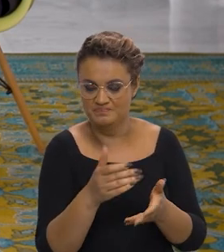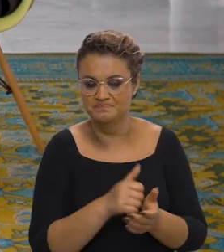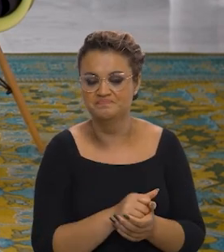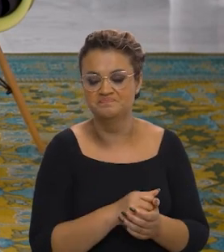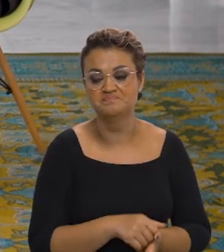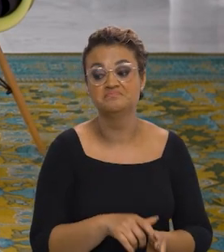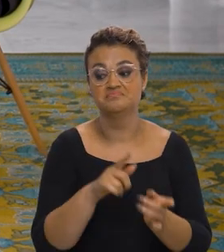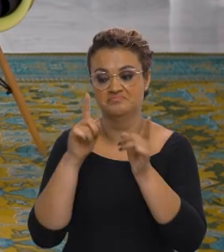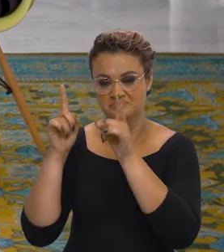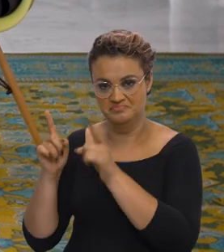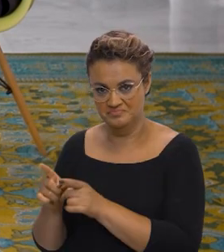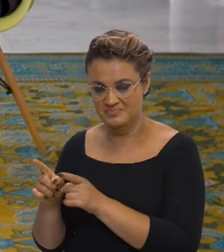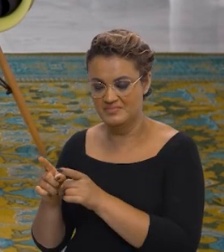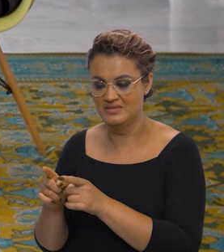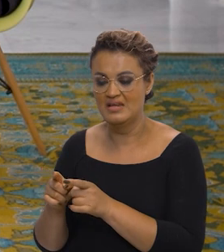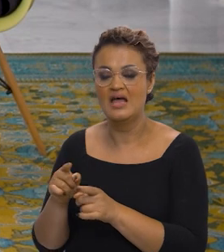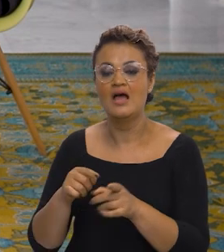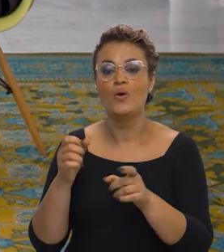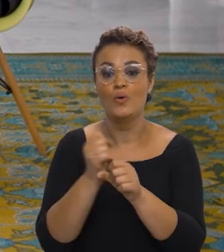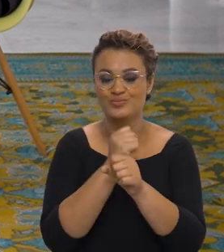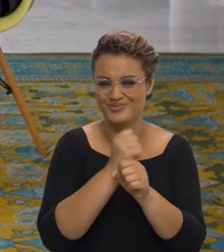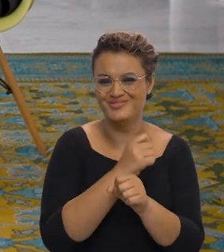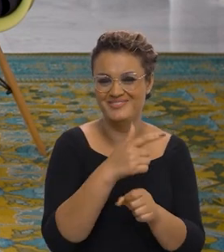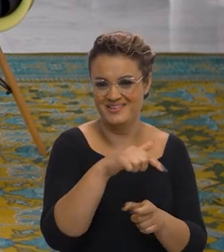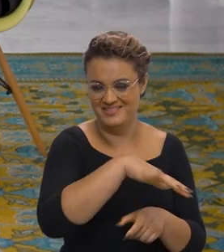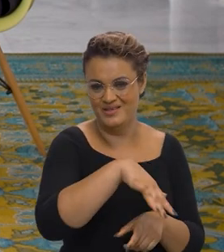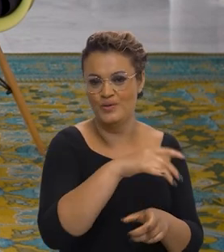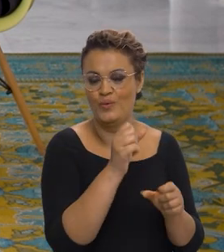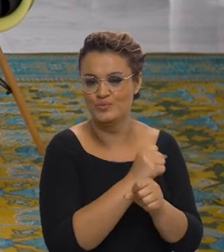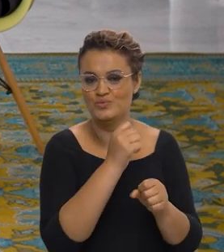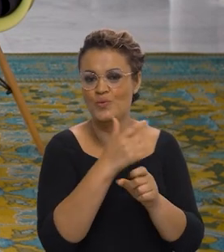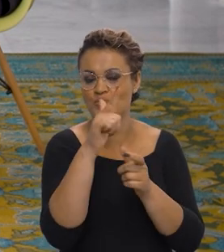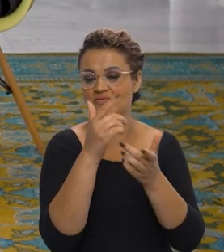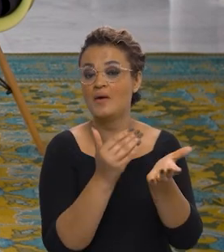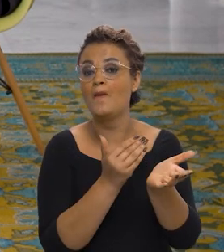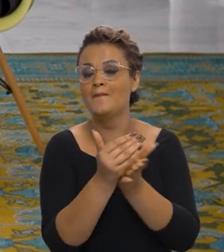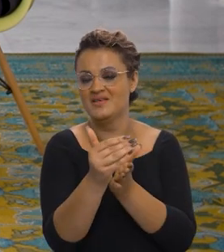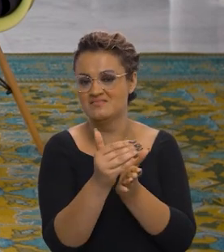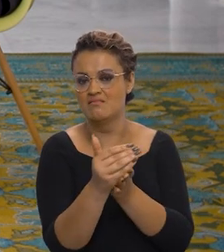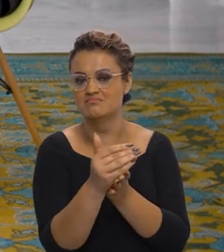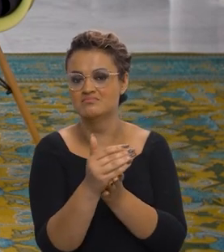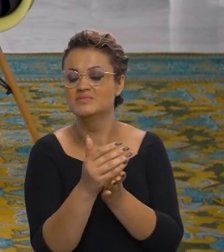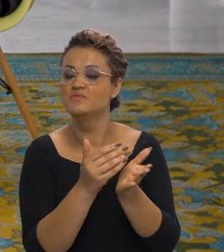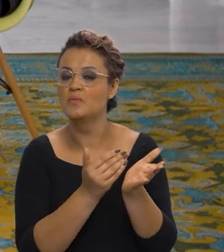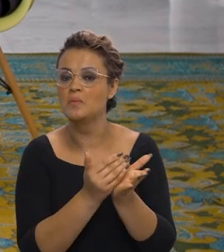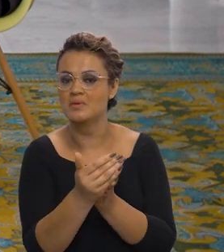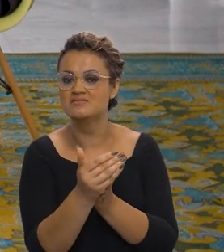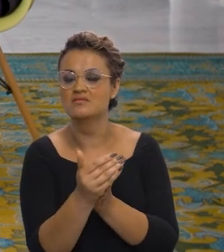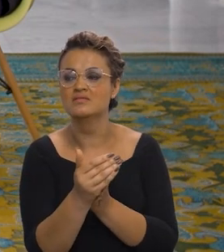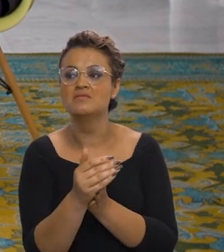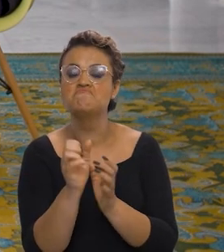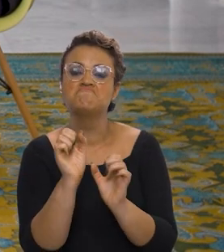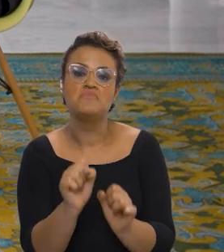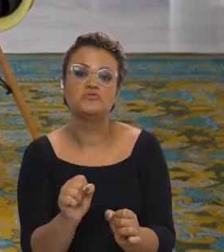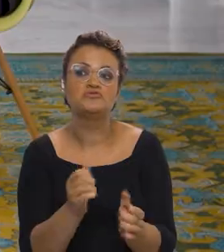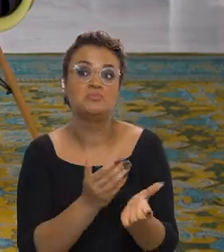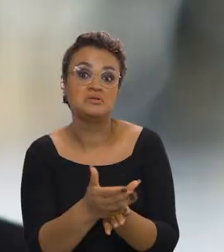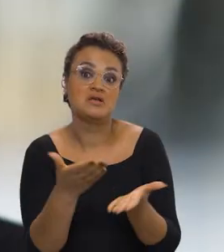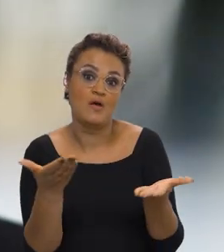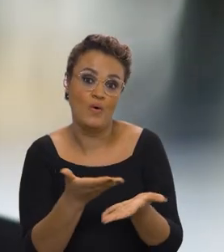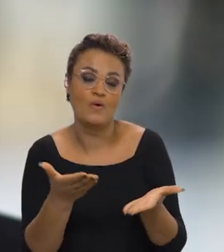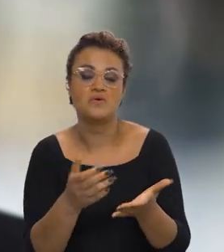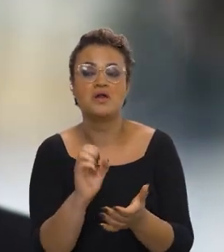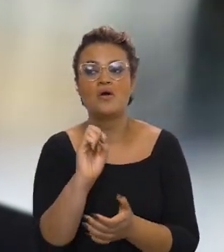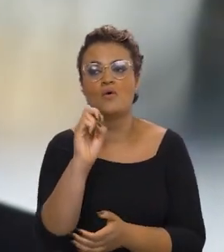23 a 26. Mas essas obras que vão começar, principalmente as que vão começar, elas podem começar